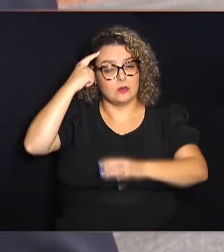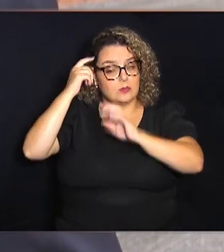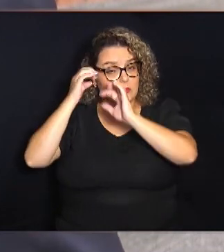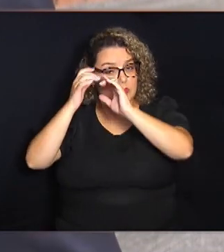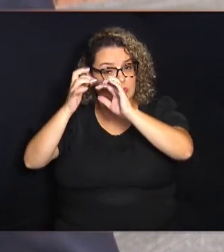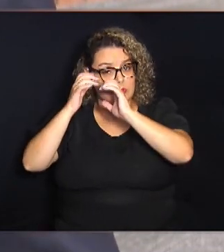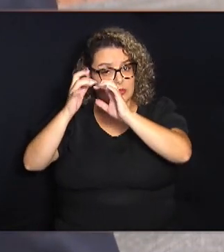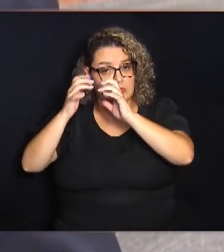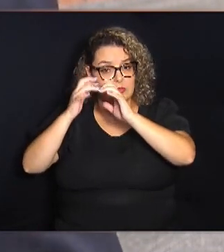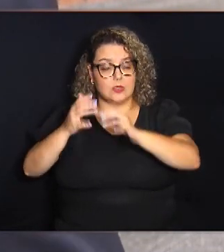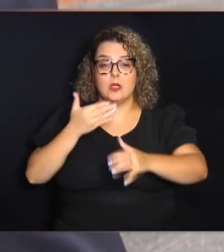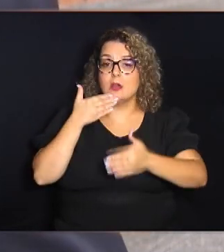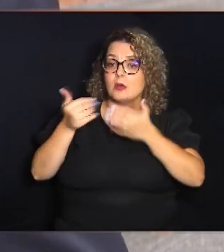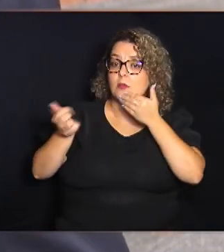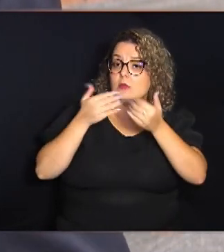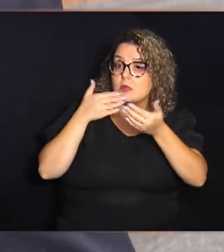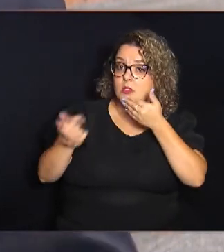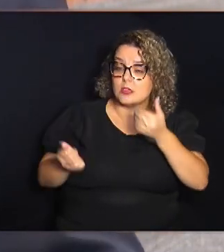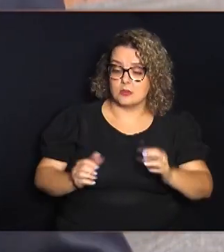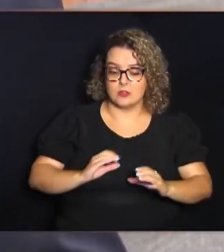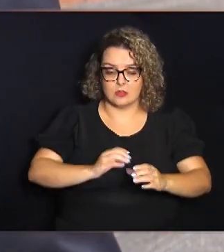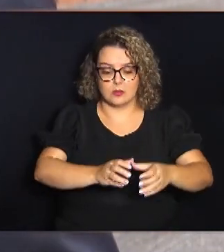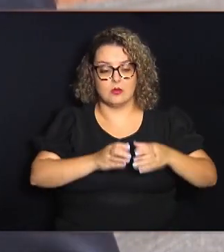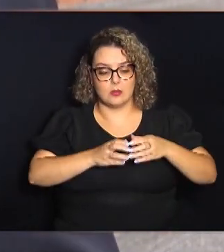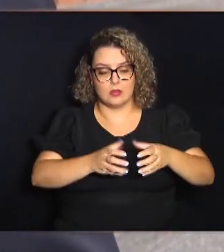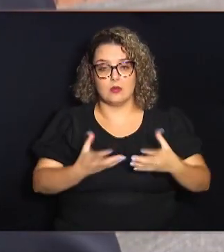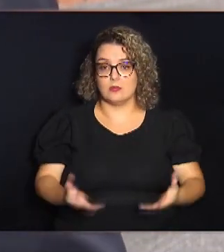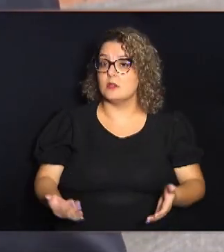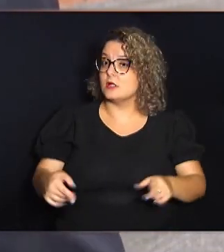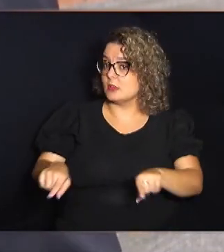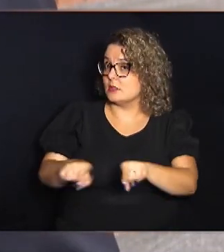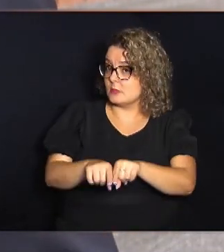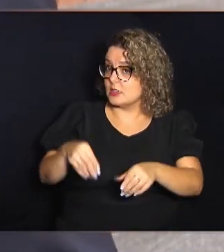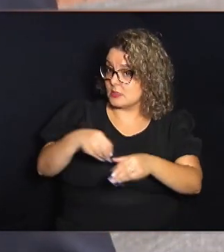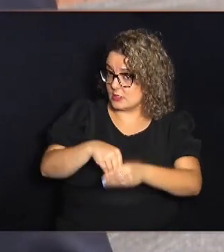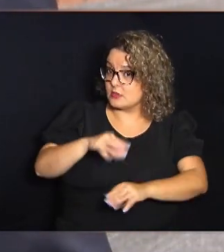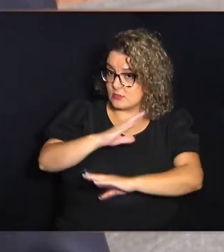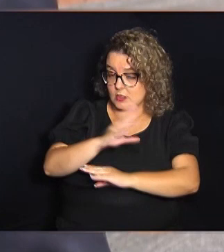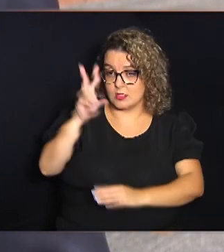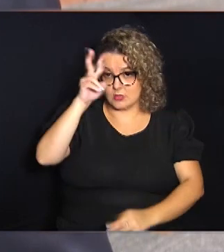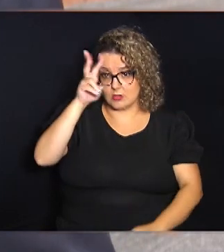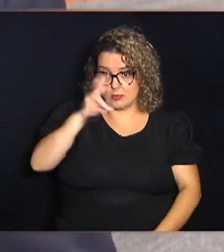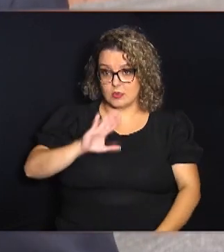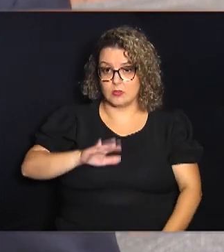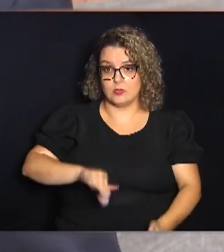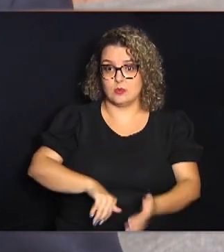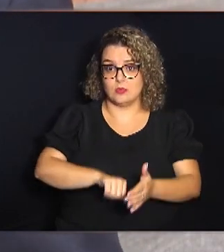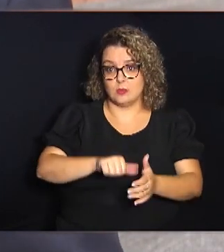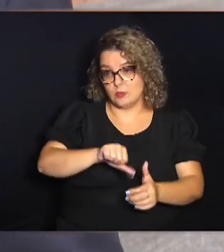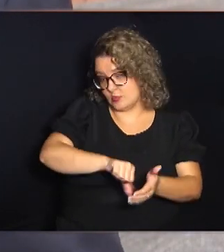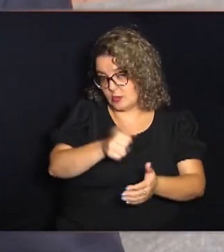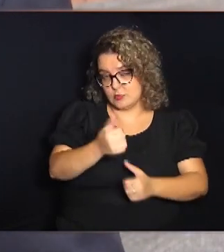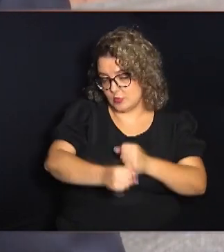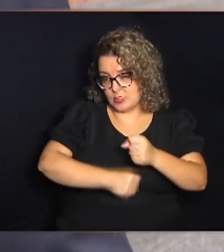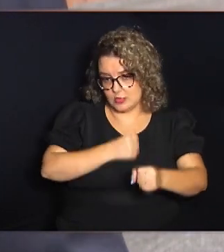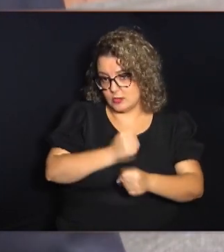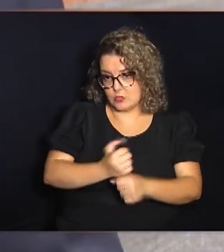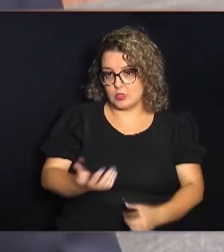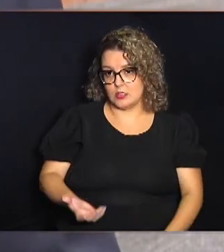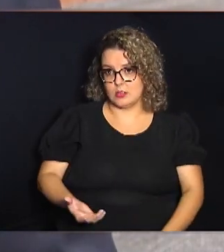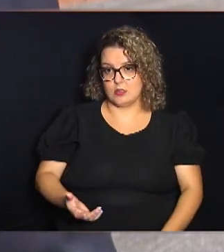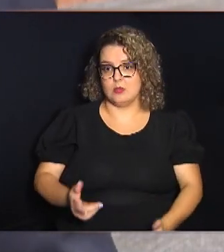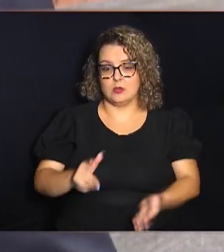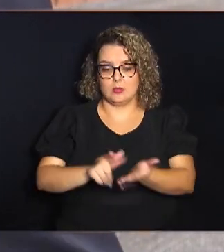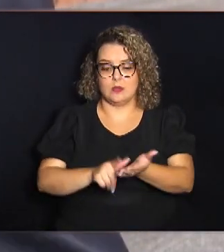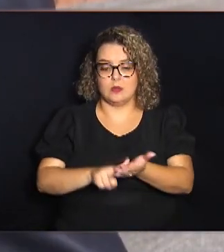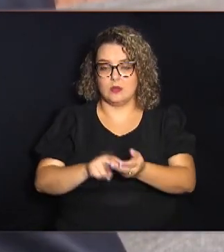que melhoram a nossa convivência, inclusive nesta casa. Eu me lembro que, logo no primeiro ano, distribuí a encíclica do